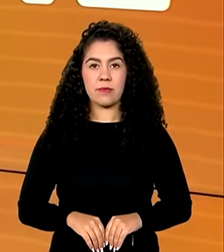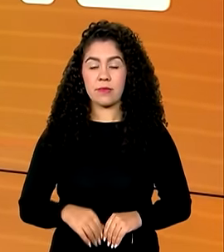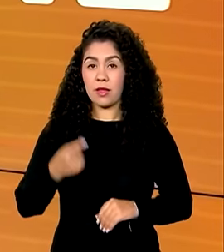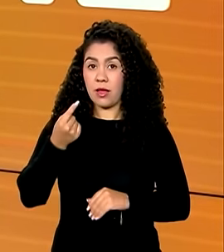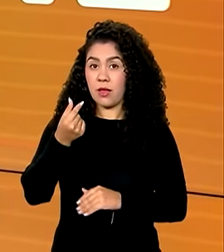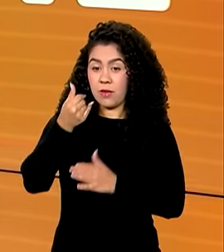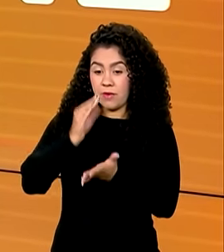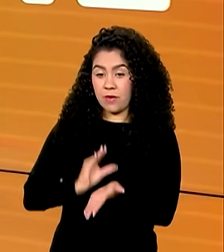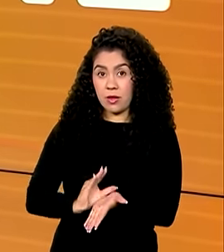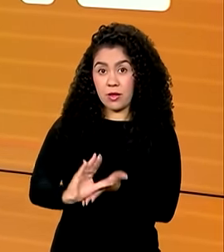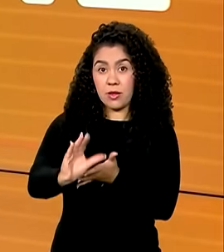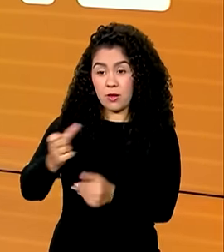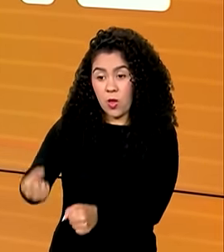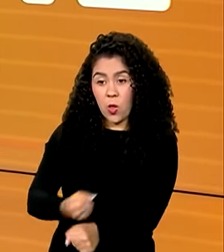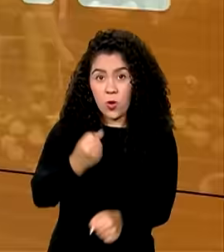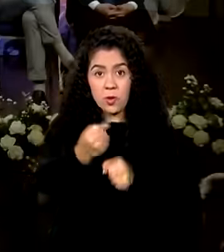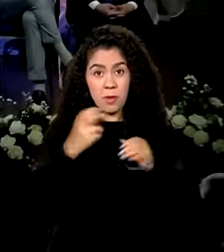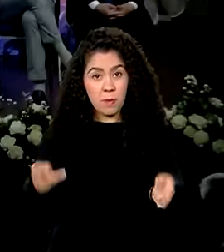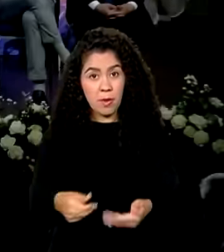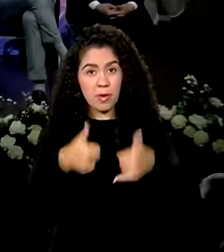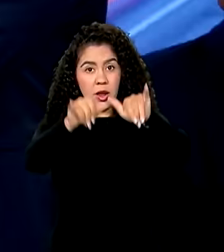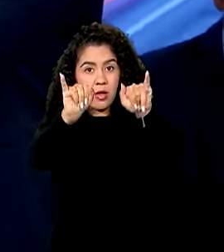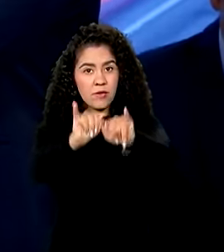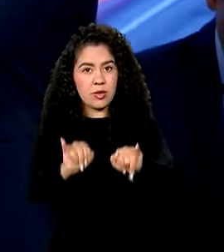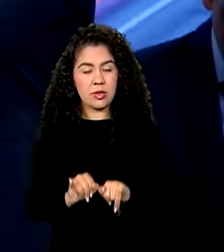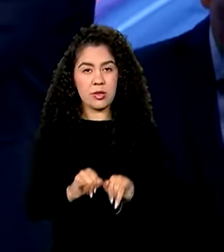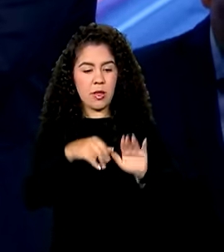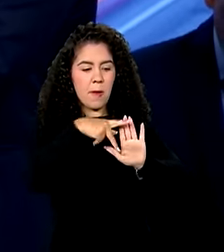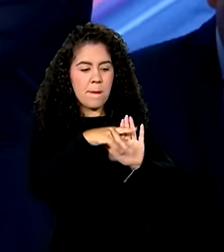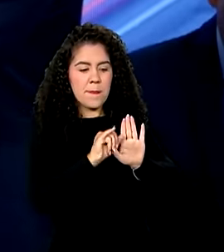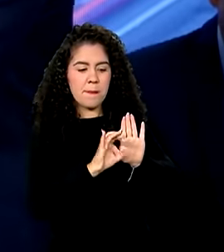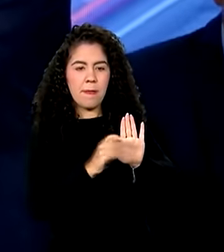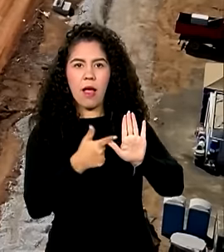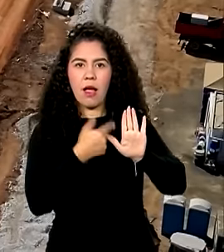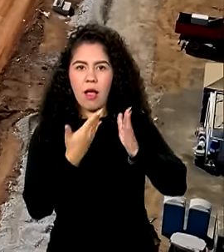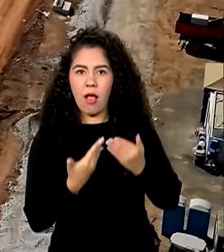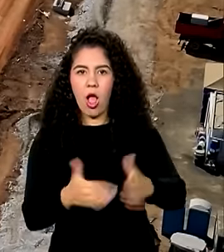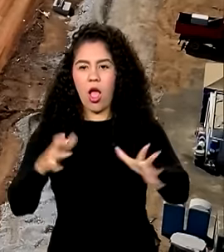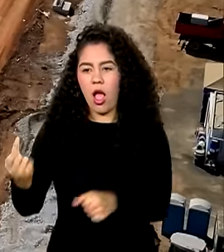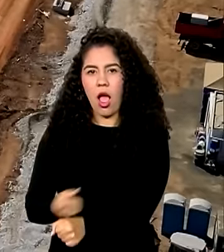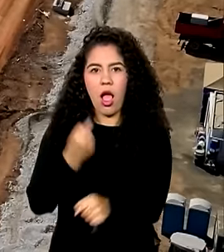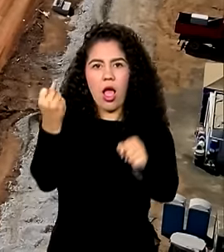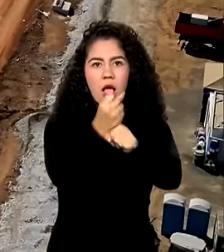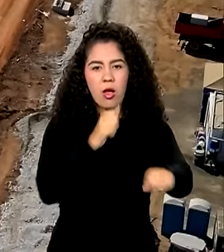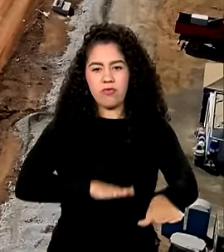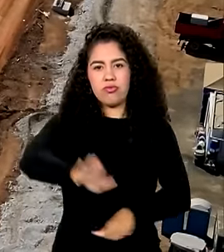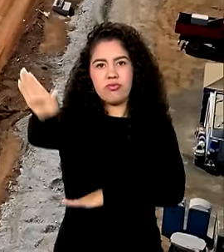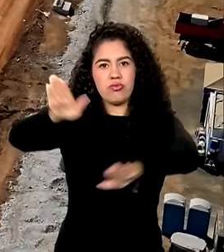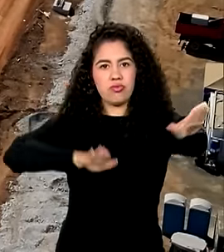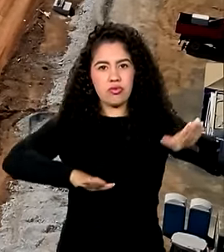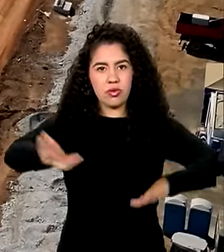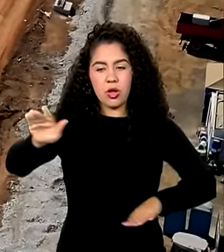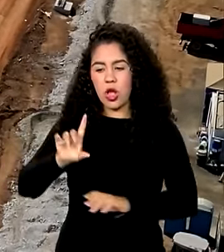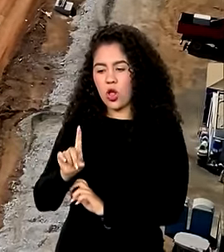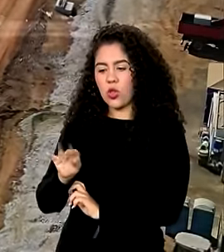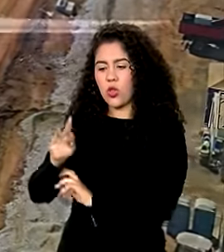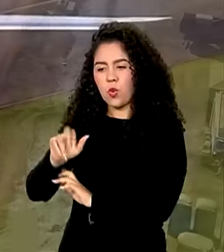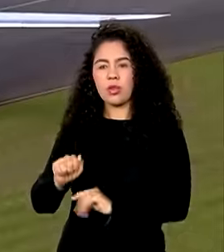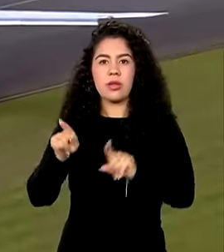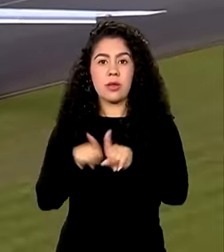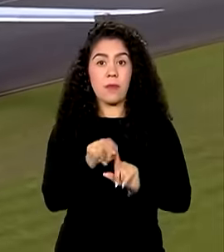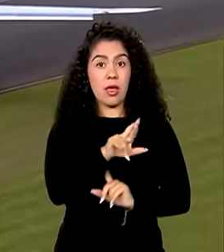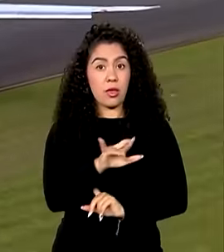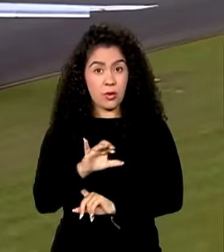Mais investimento e infraestrutura. Novo PAC dá início às obras de ampliação das vias Dutra e Rio Santos.